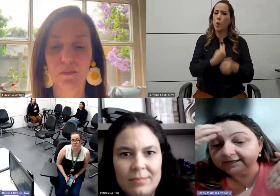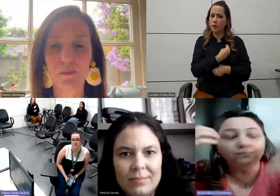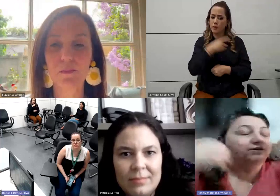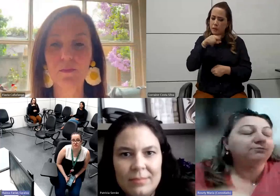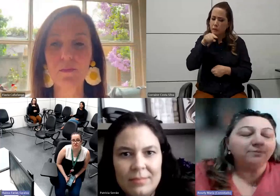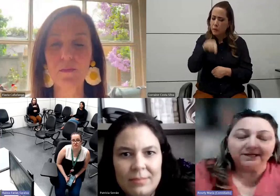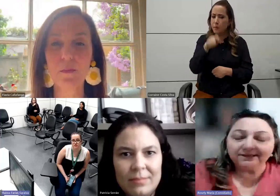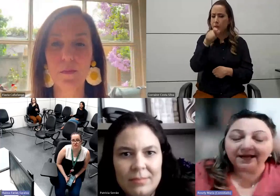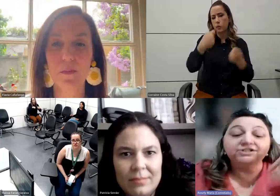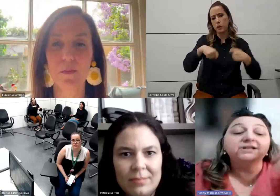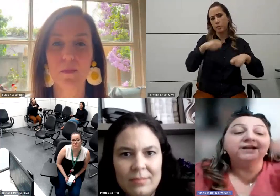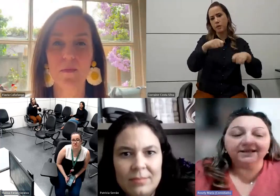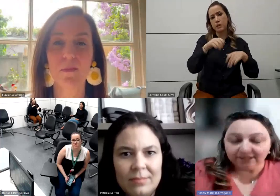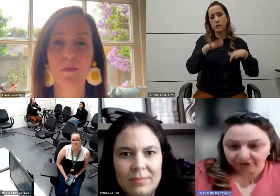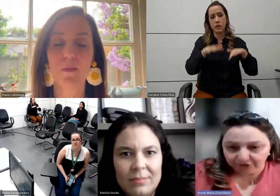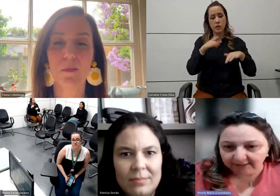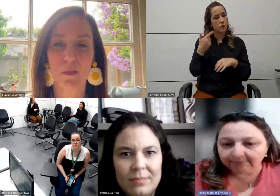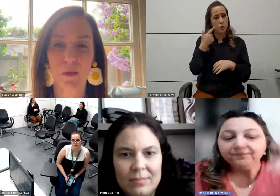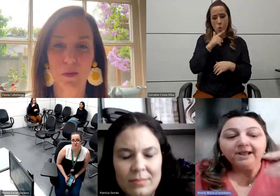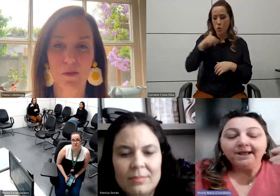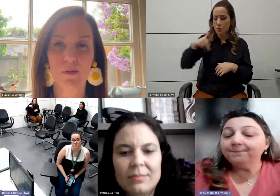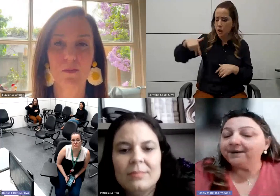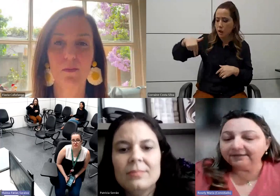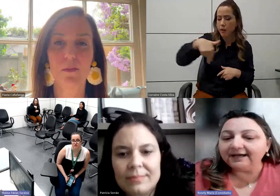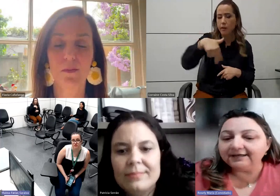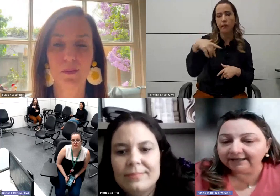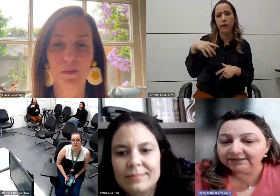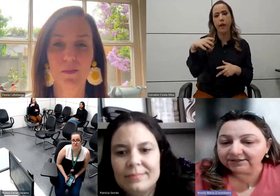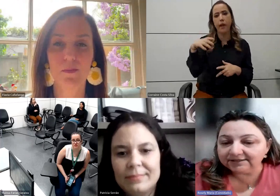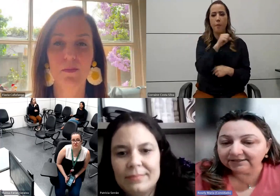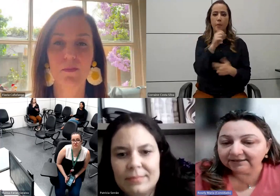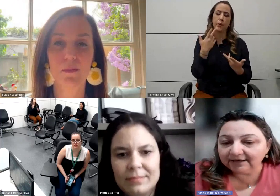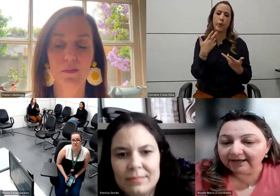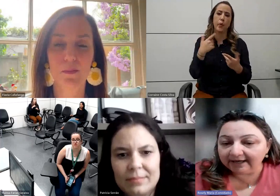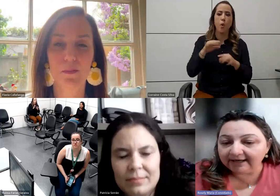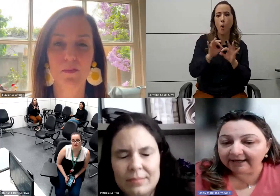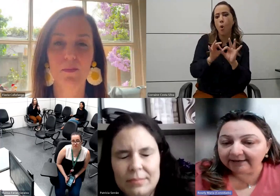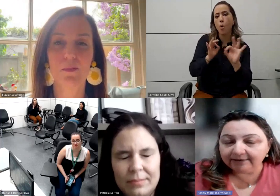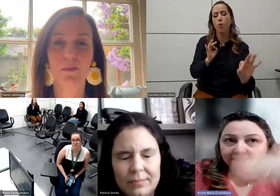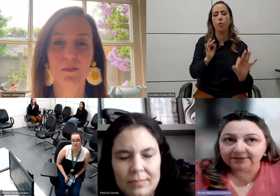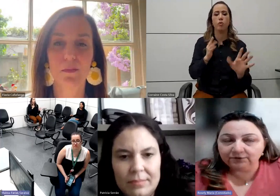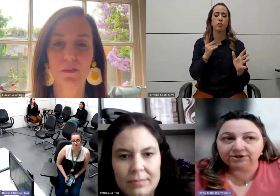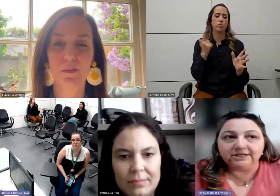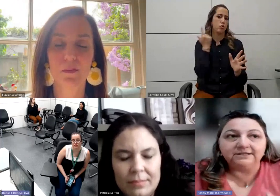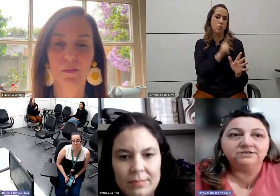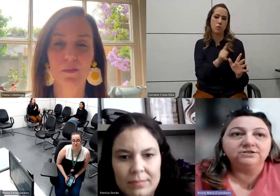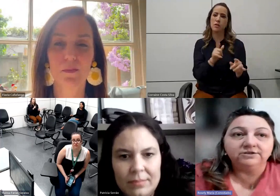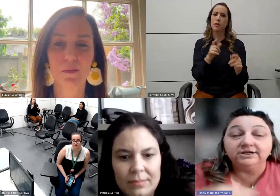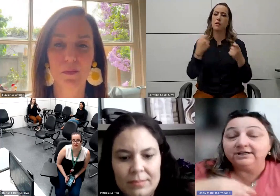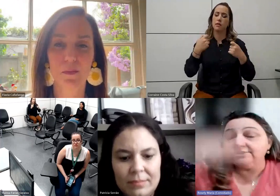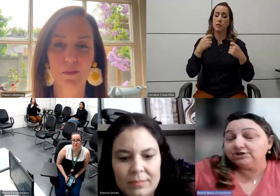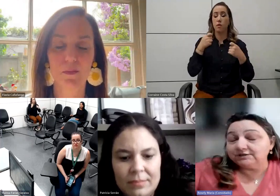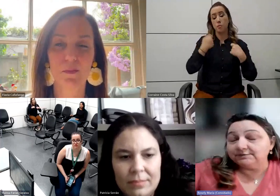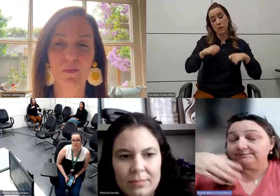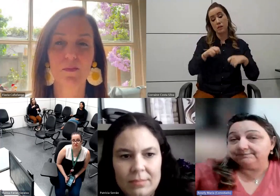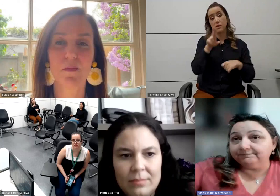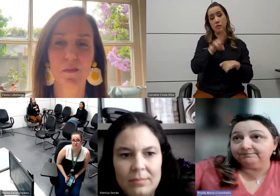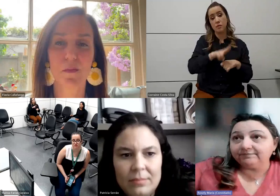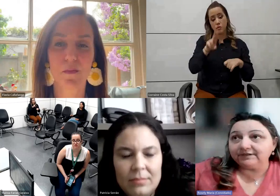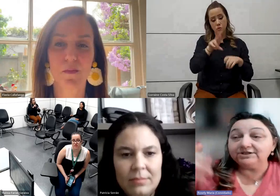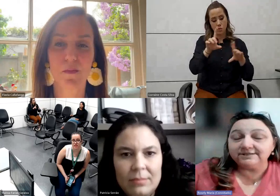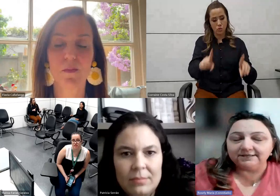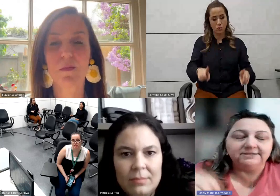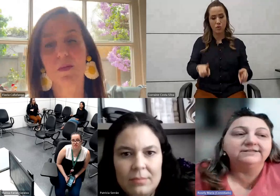aquela pessoa que não tem mobilidade nem energia para andar grandes quantidades, grandes